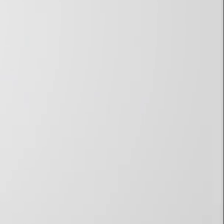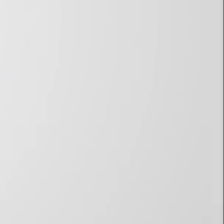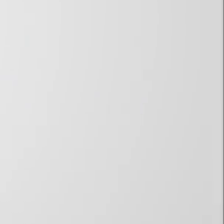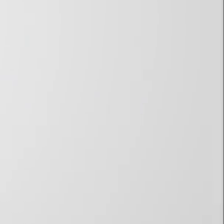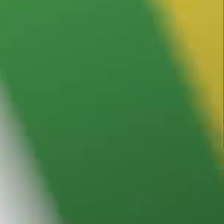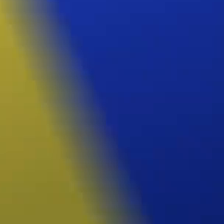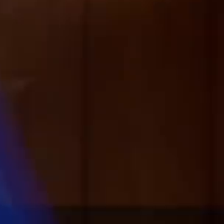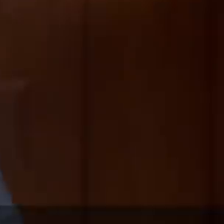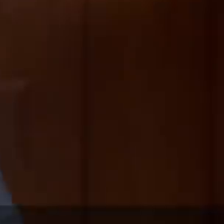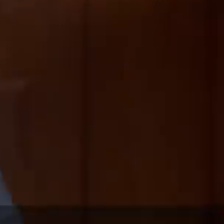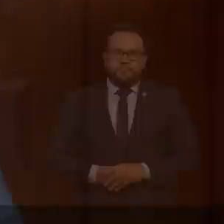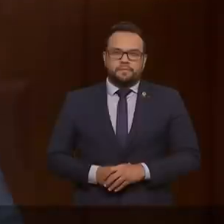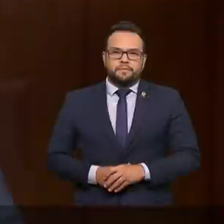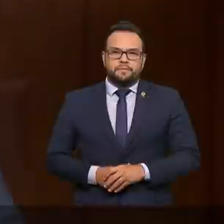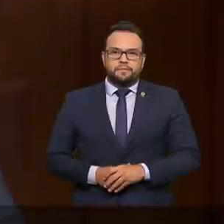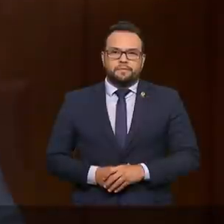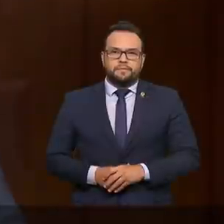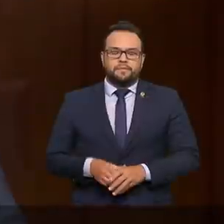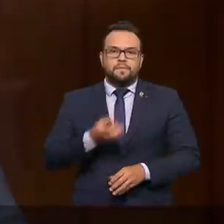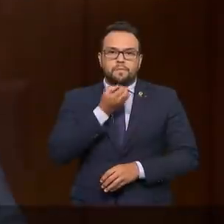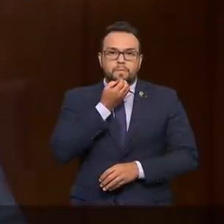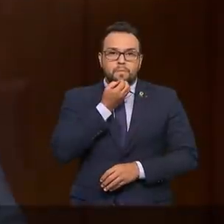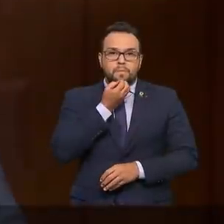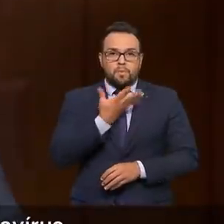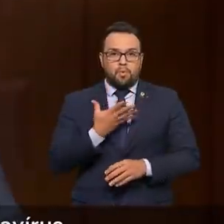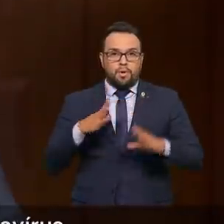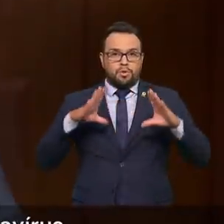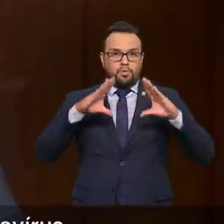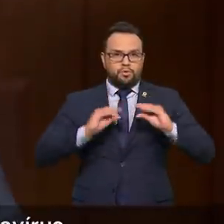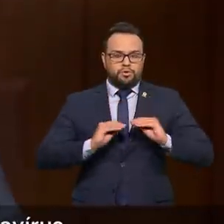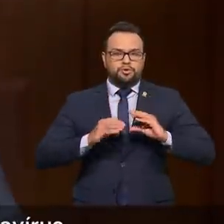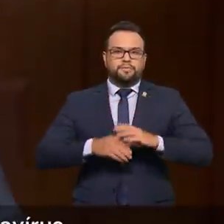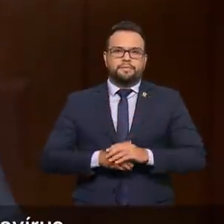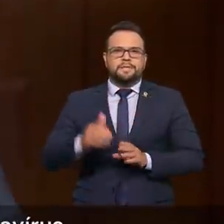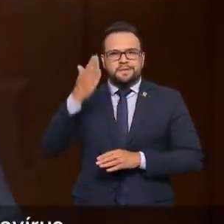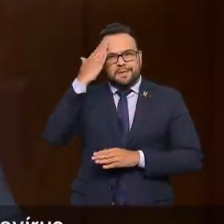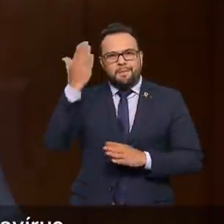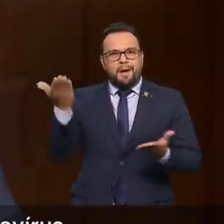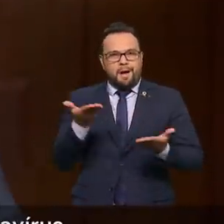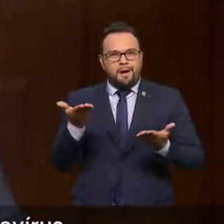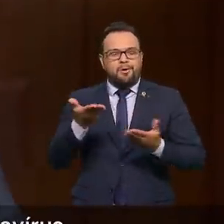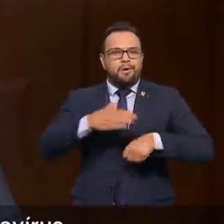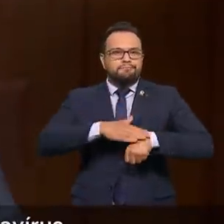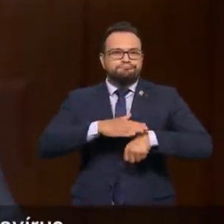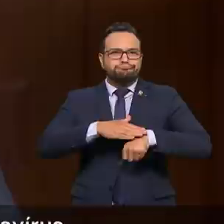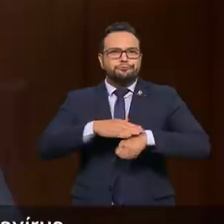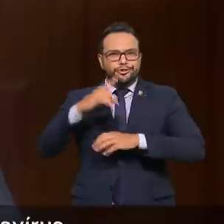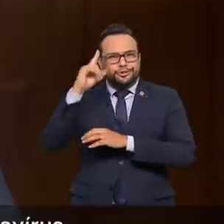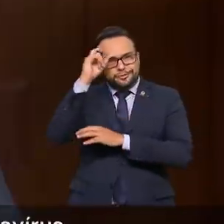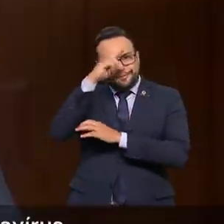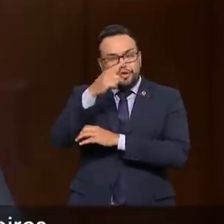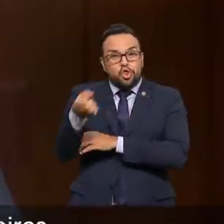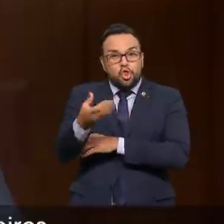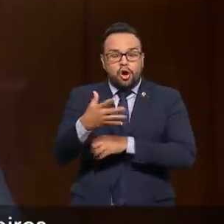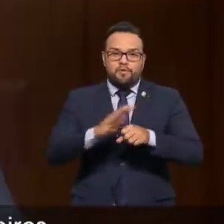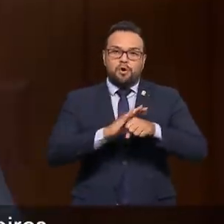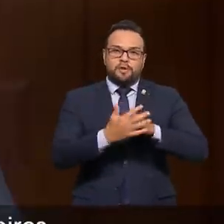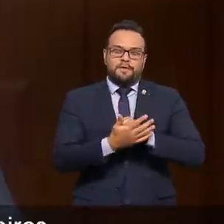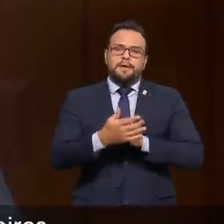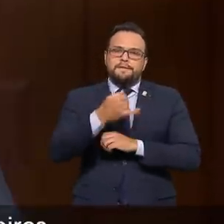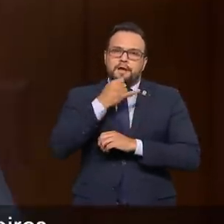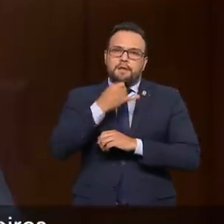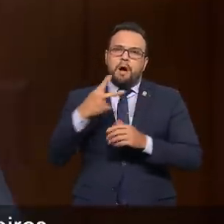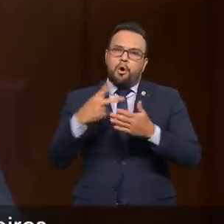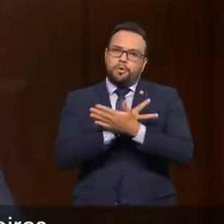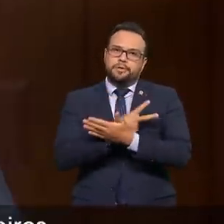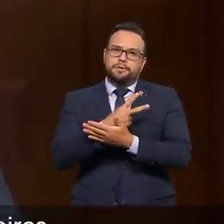Bolsonaro. Boa noite. Estamos no momento de uma nova variante do coronavírus que infelizmente